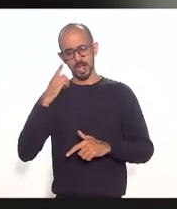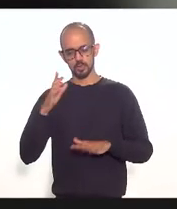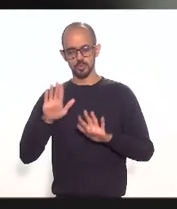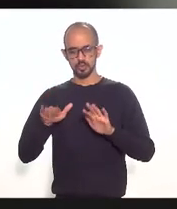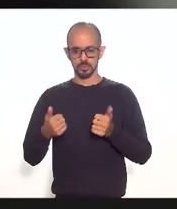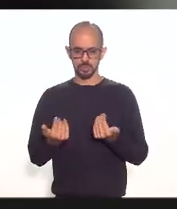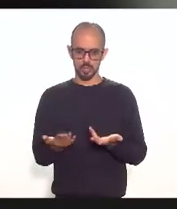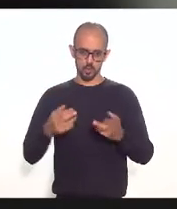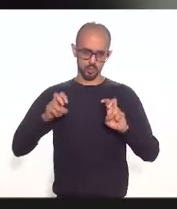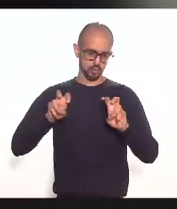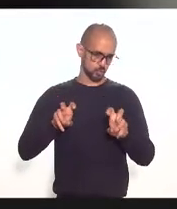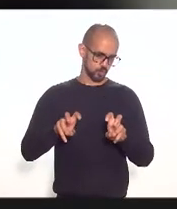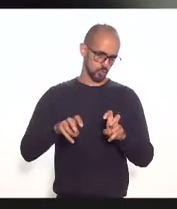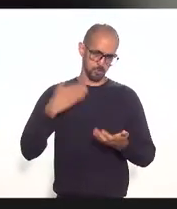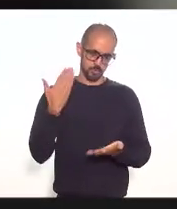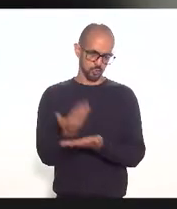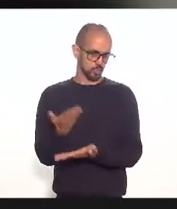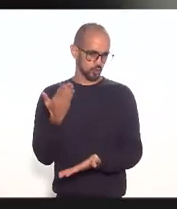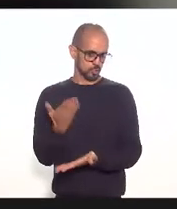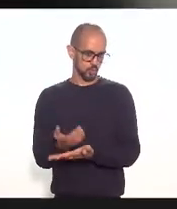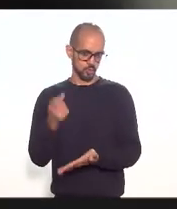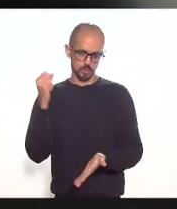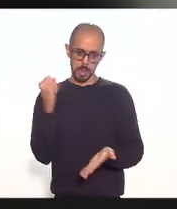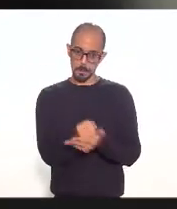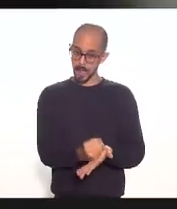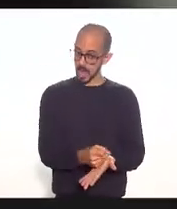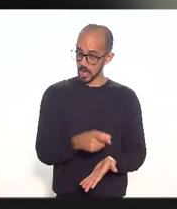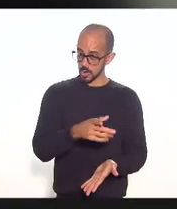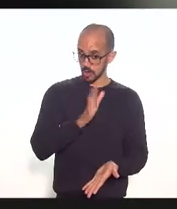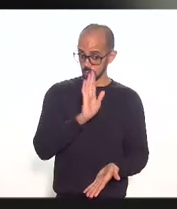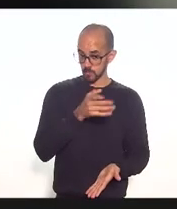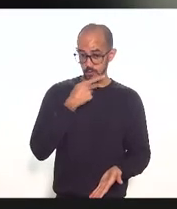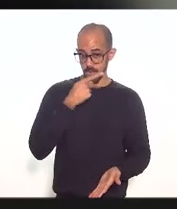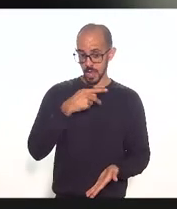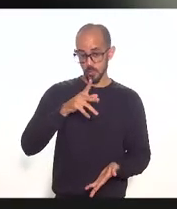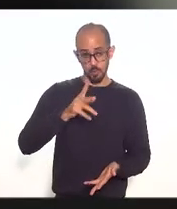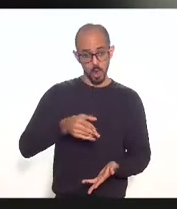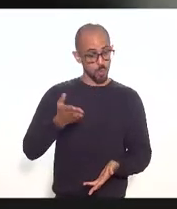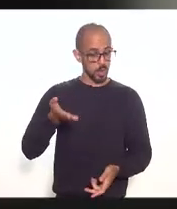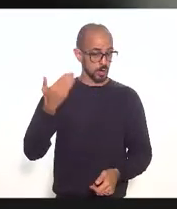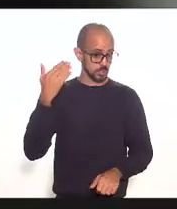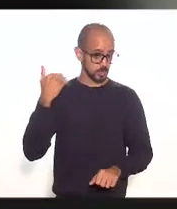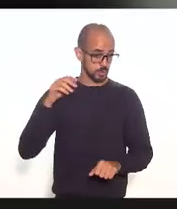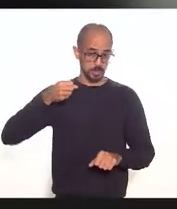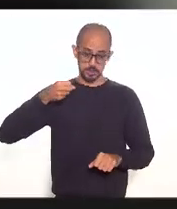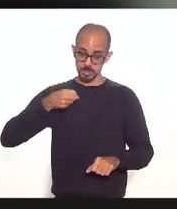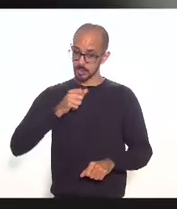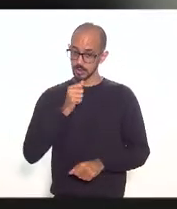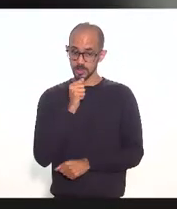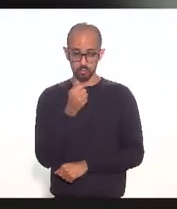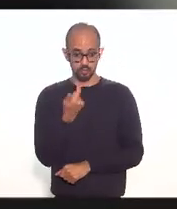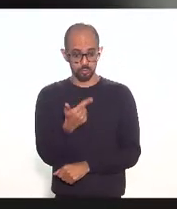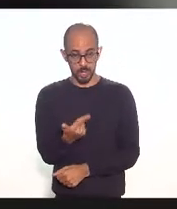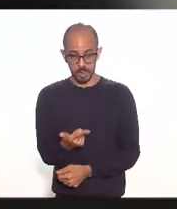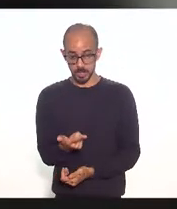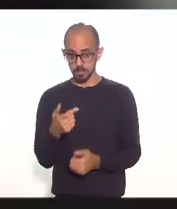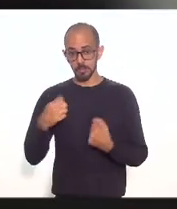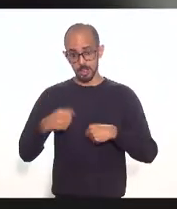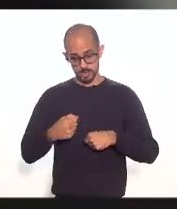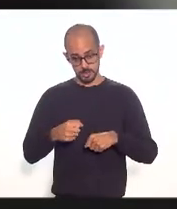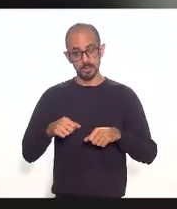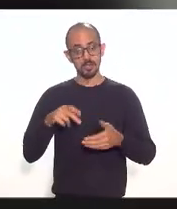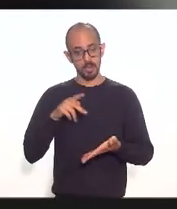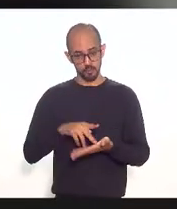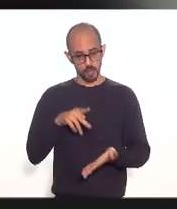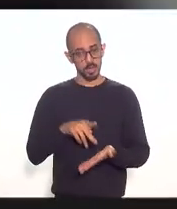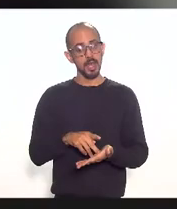ao estudo de impacto eu reafirmo o eu já falei antes se não veio tem que vir eu acho que não dá para